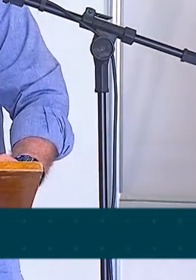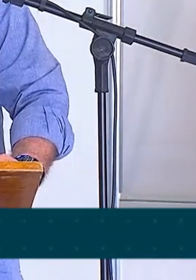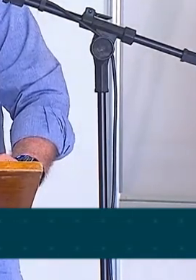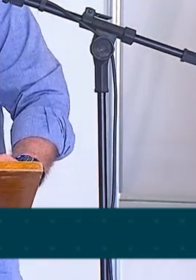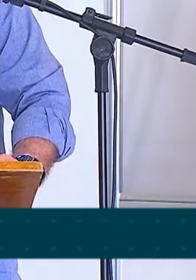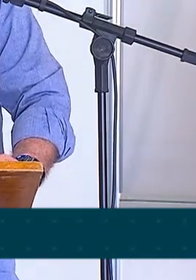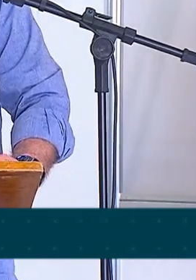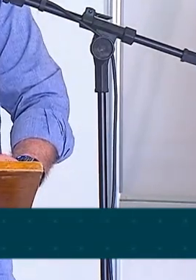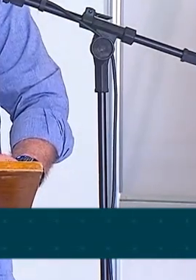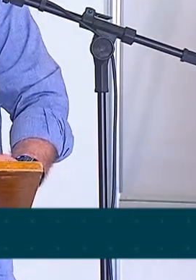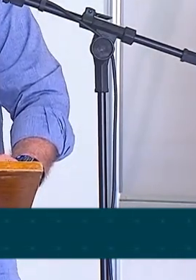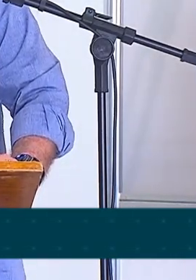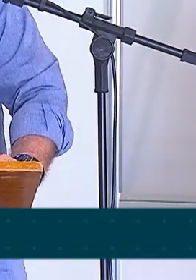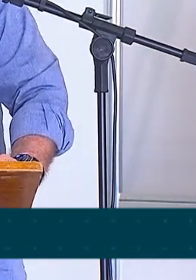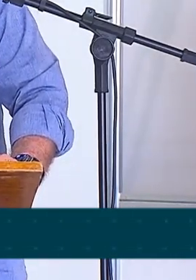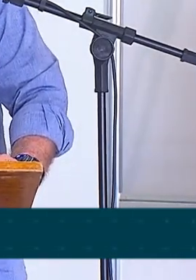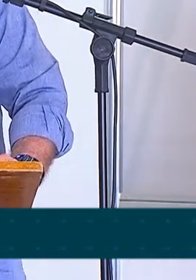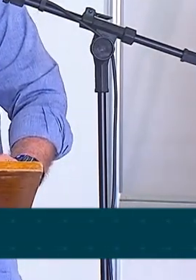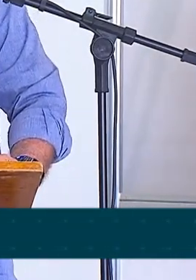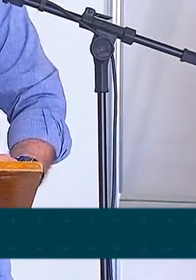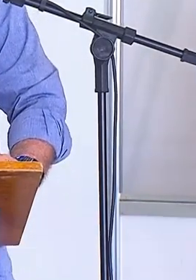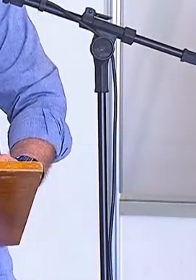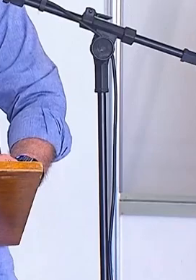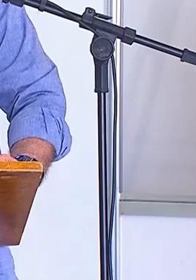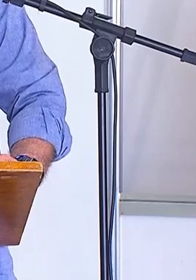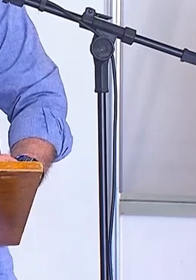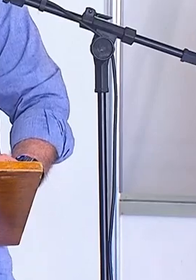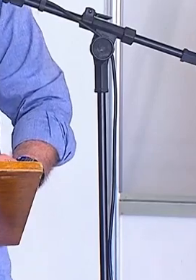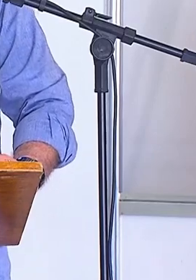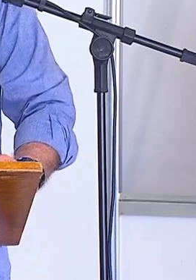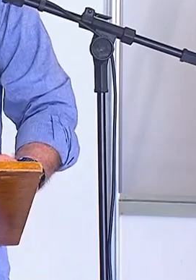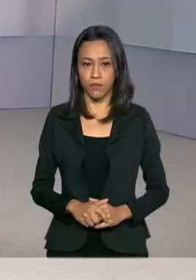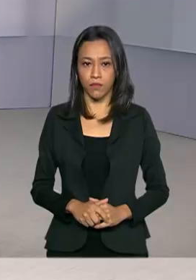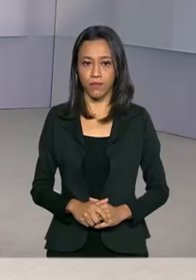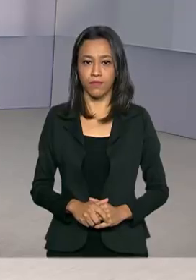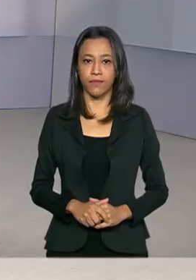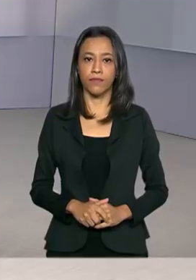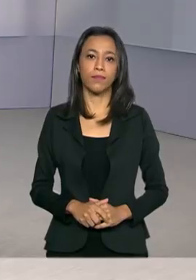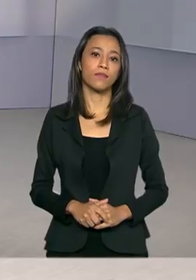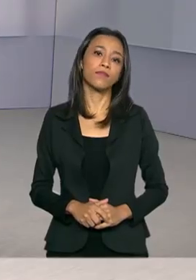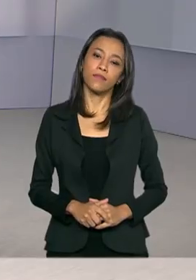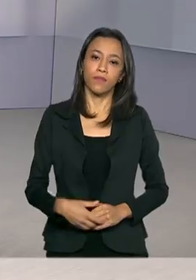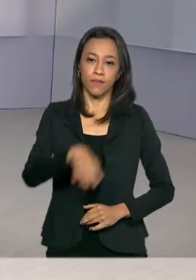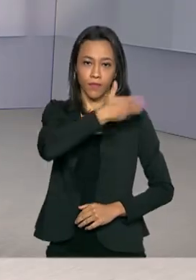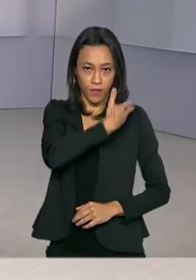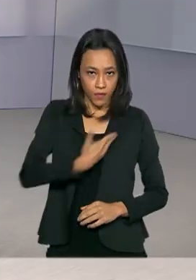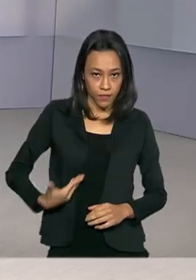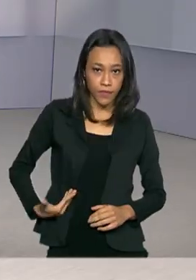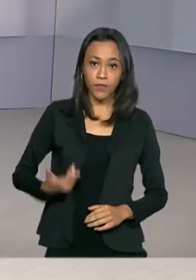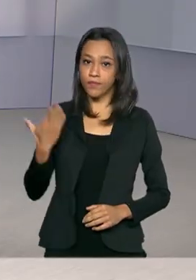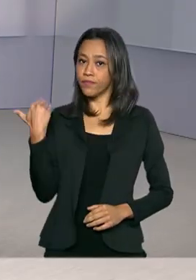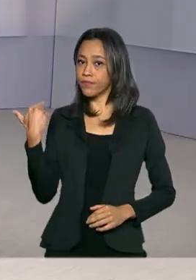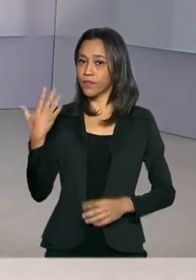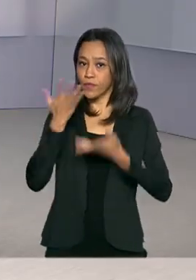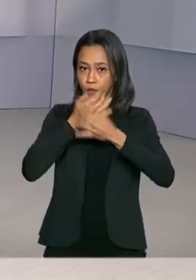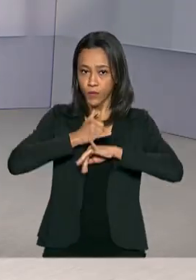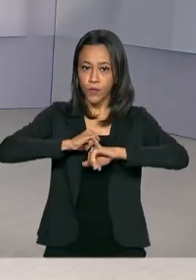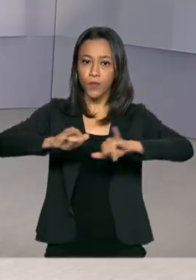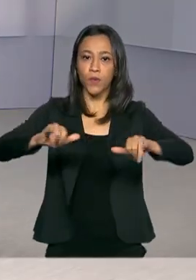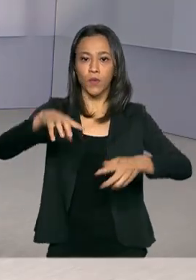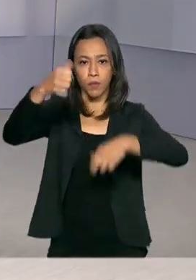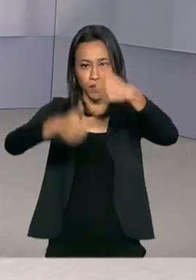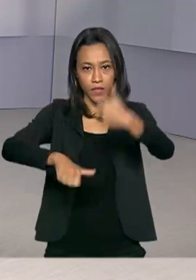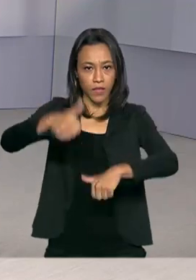pandemia não seja mais danoso do que o próprio vírus em si. E o governo divulgou o balanço anual do